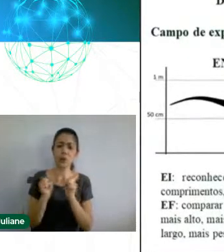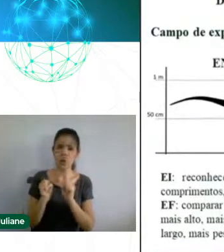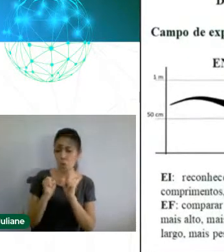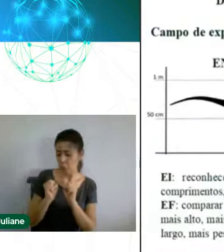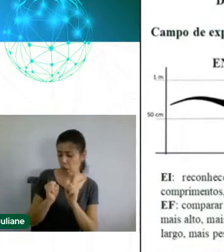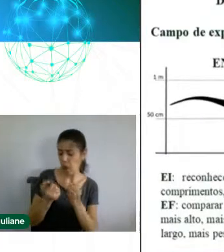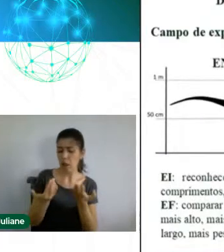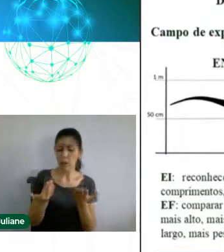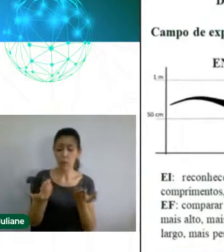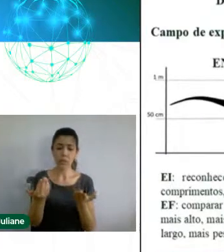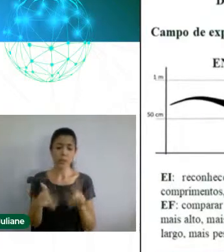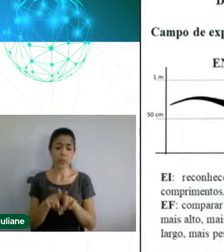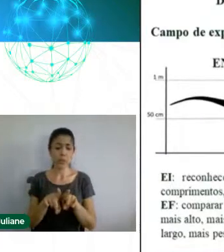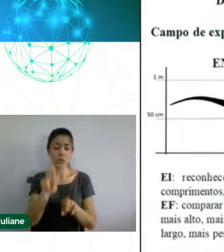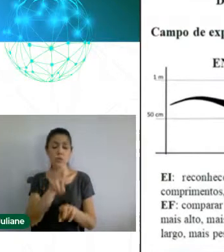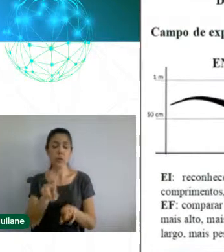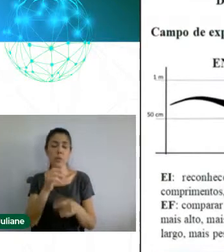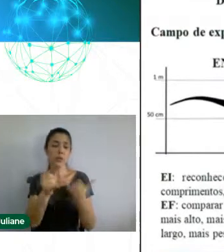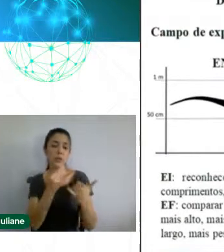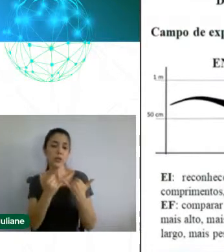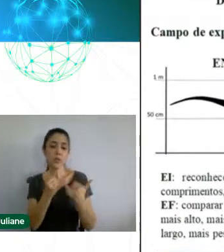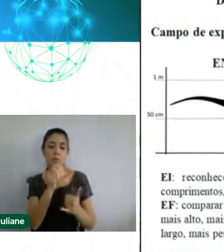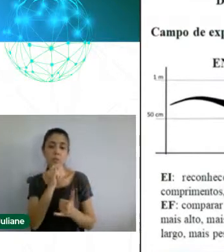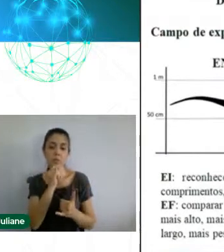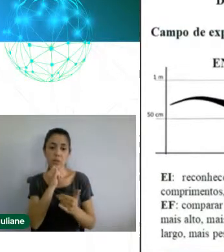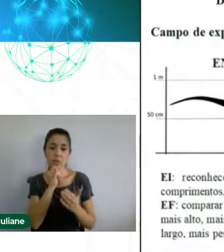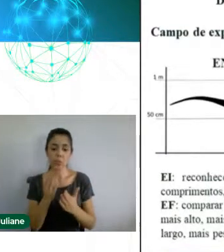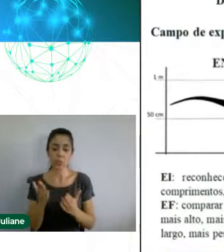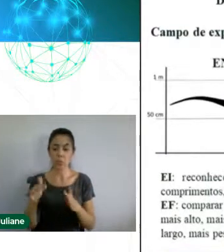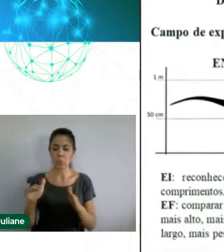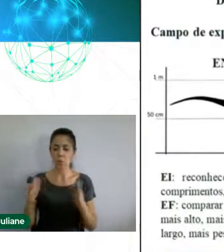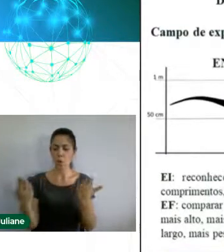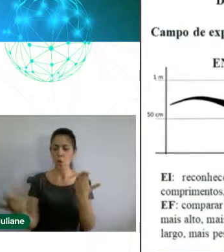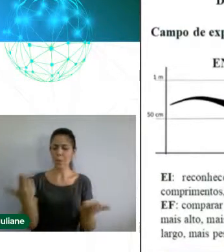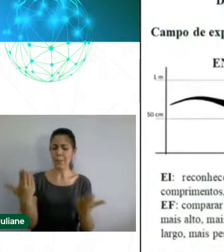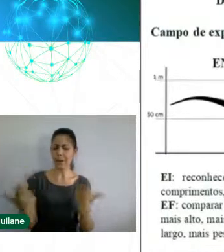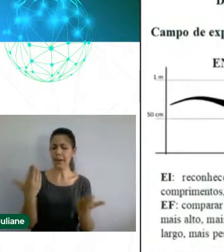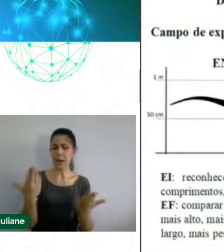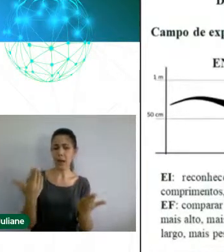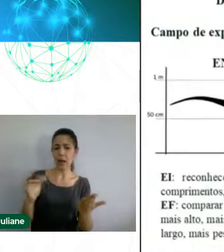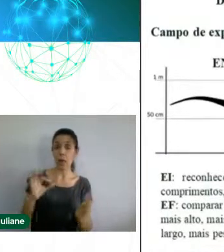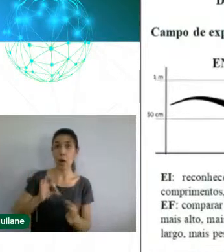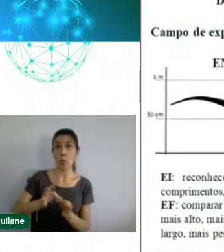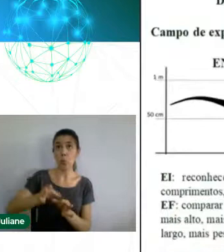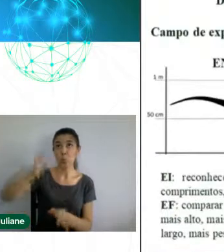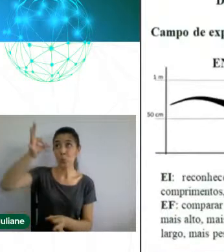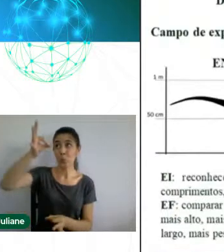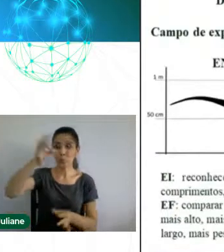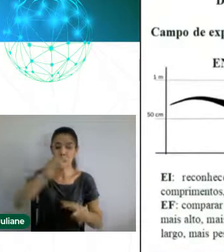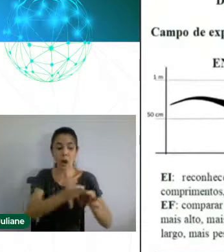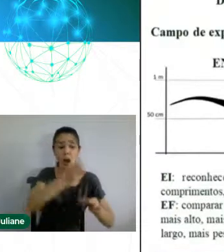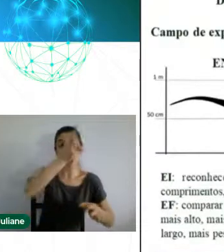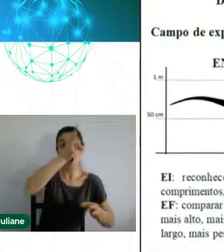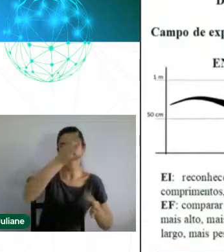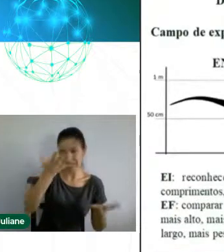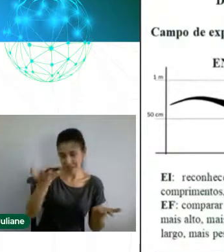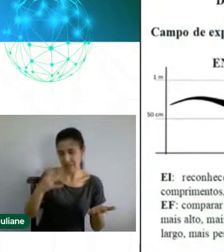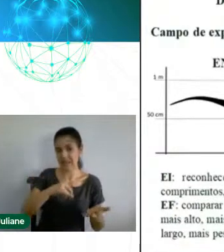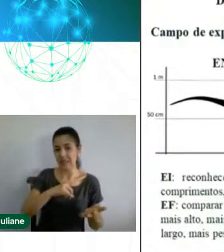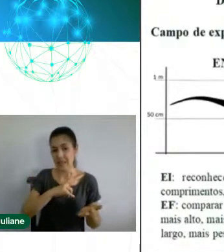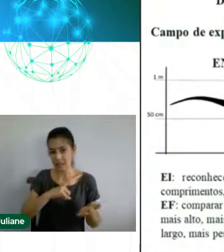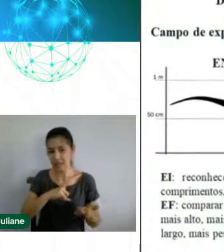A comparação entre o tamanho dos dinossauros e das crianças, ou ainda reconhecidos conforme disponíveis nas tabelas, ao qual serão